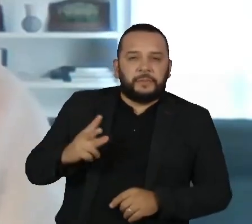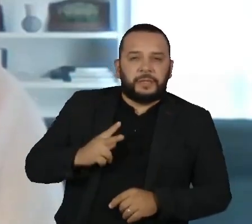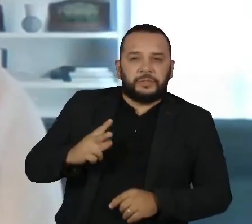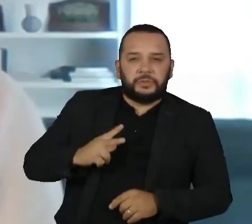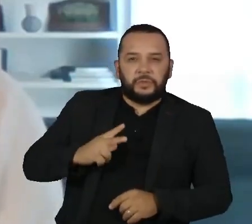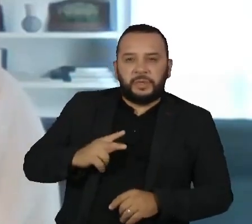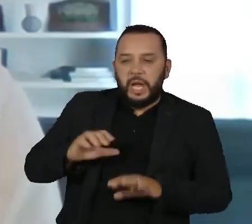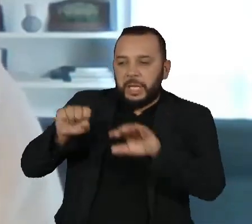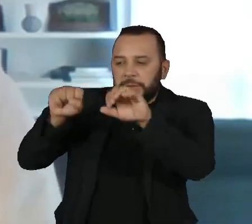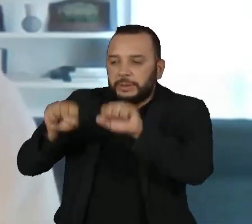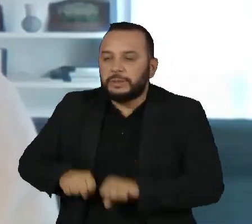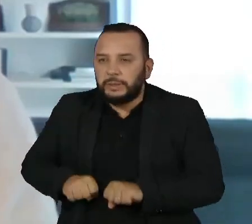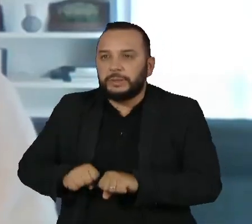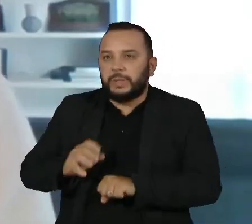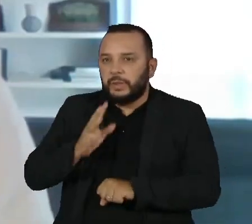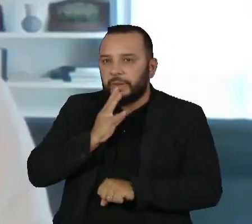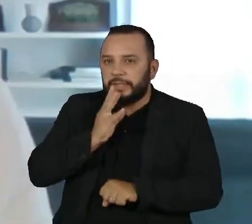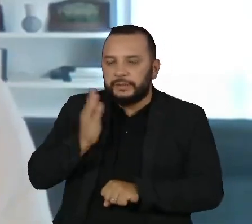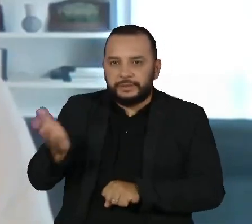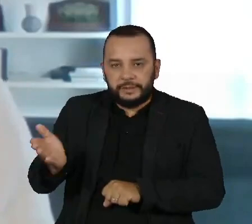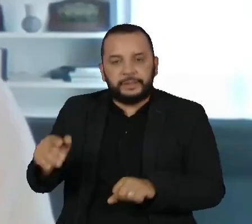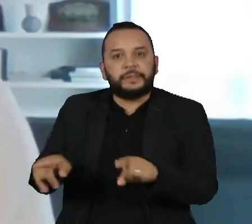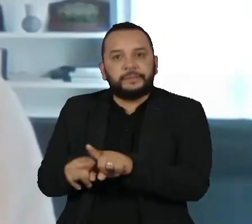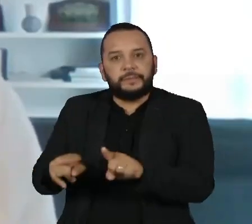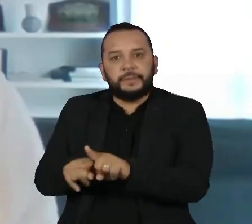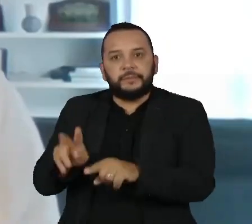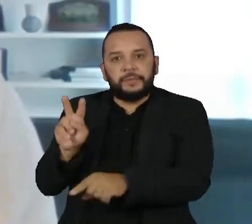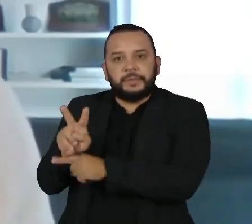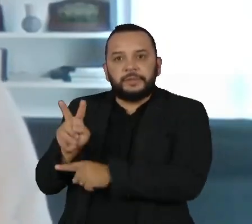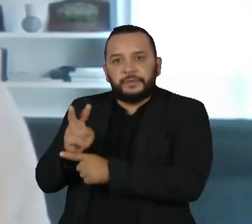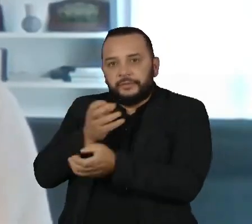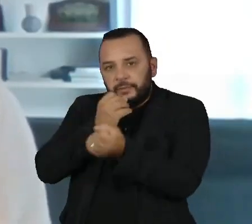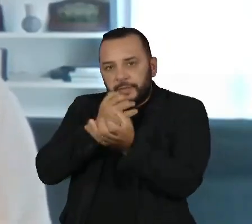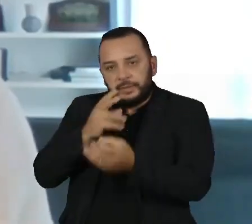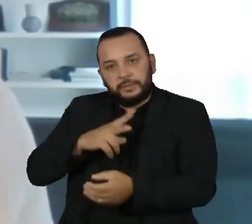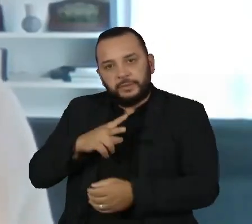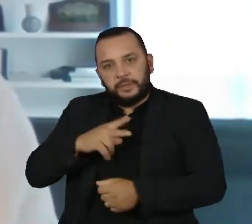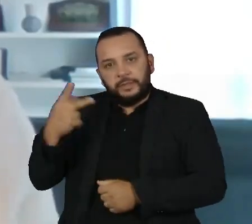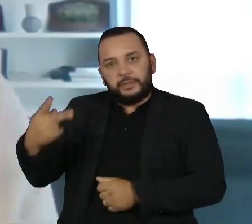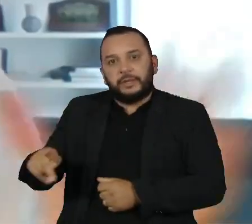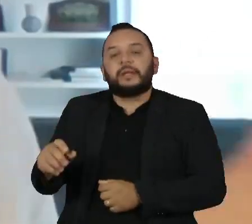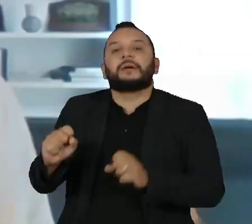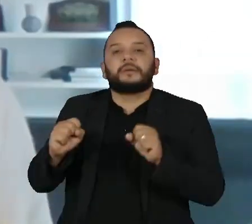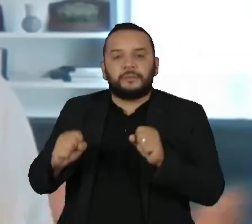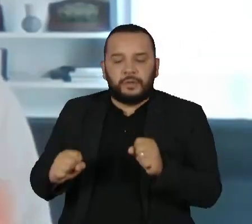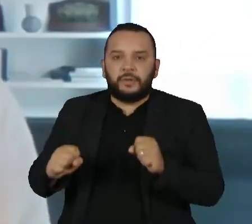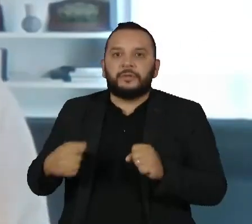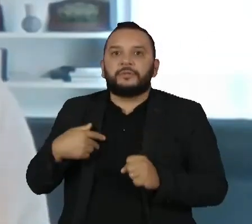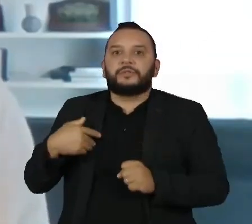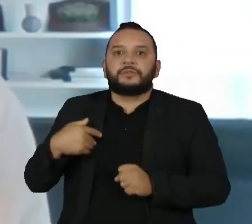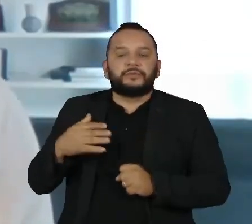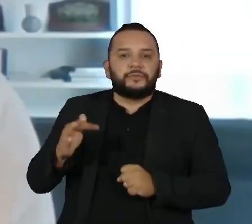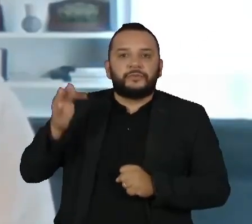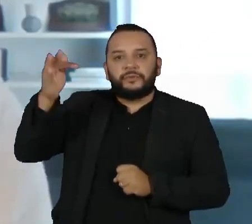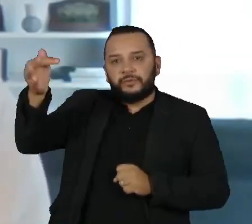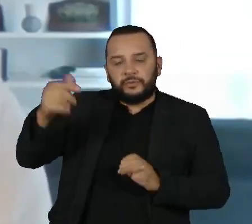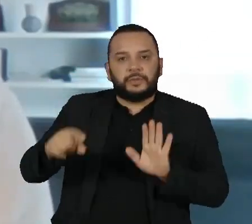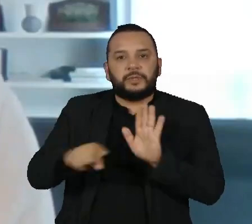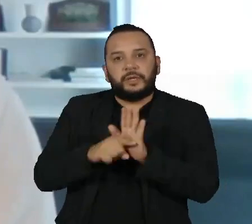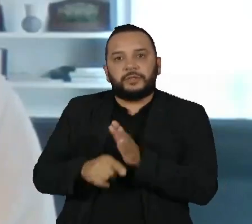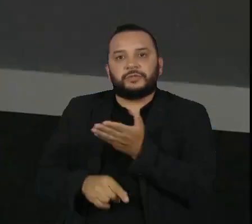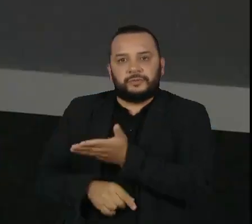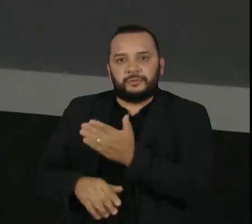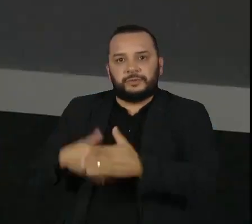privacidade, à proteção dos seus dados pessoais, que pode gerar aí uma série de externalidades negativas para o seu